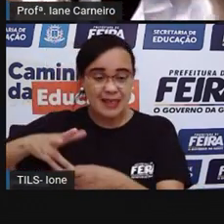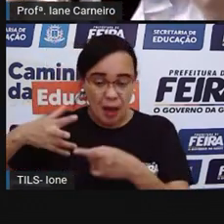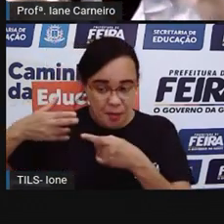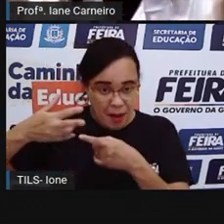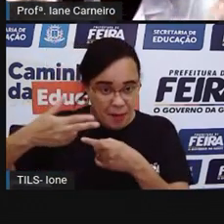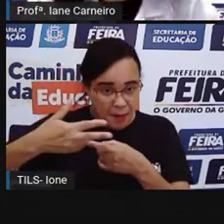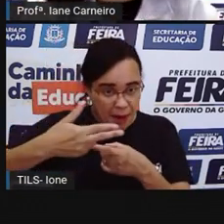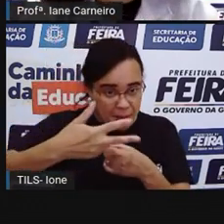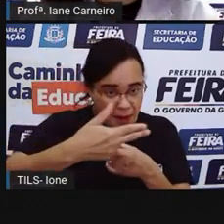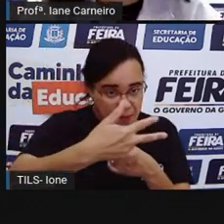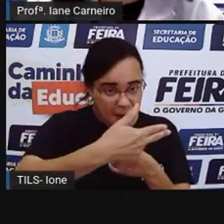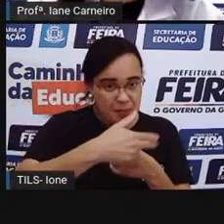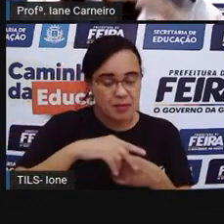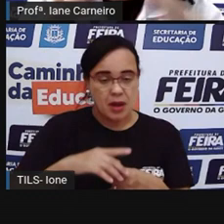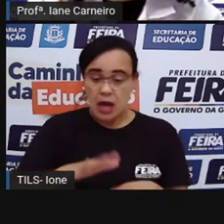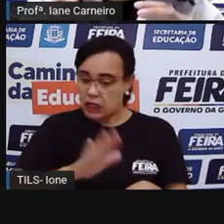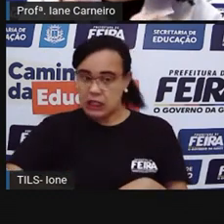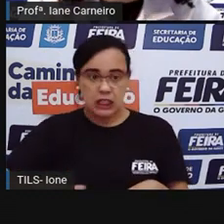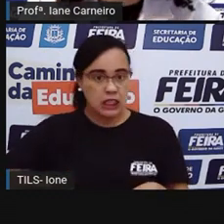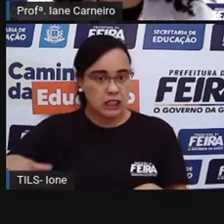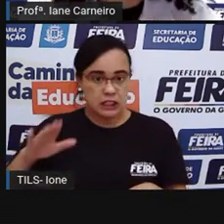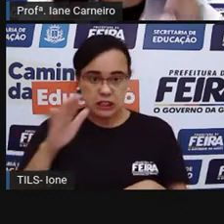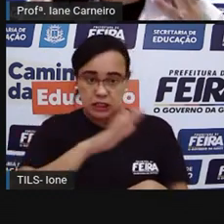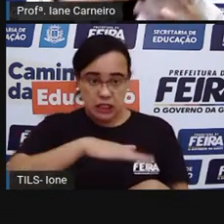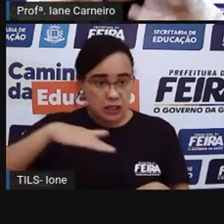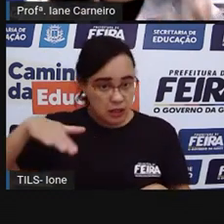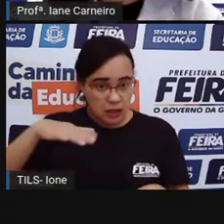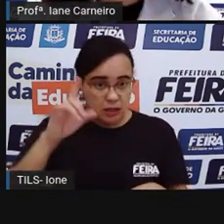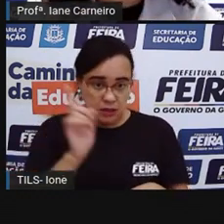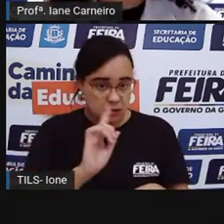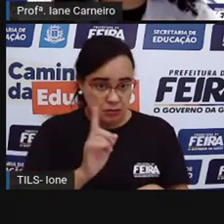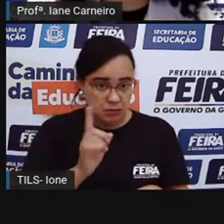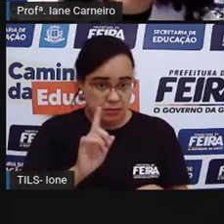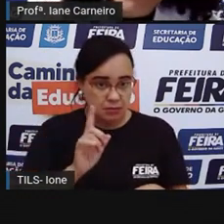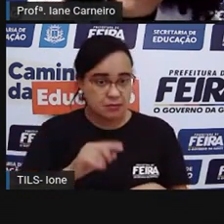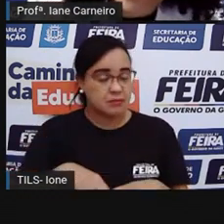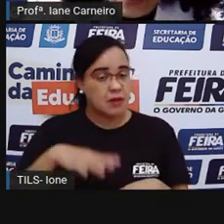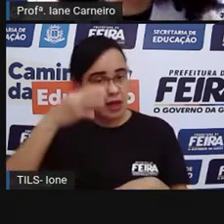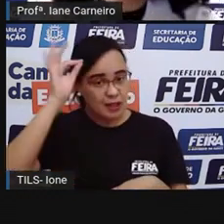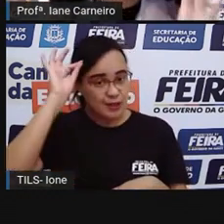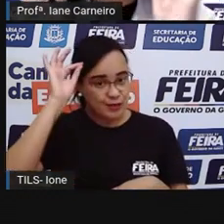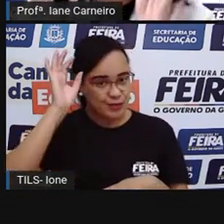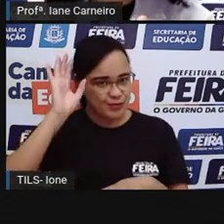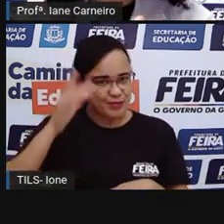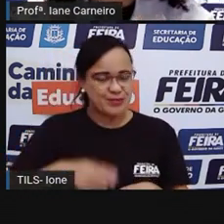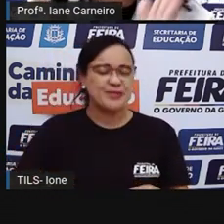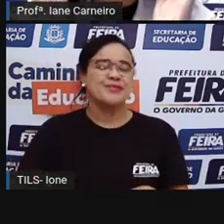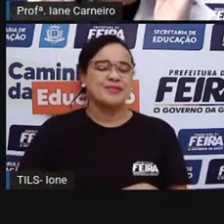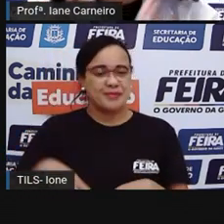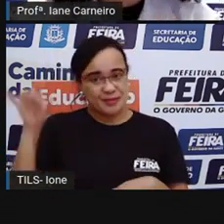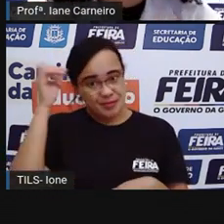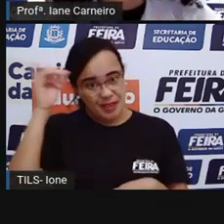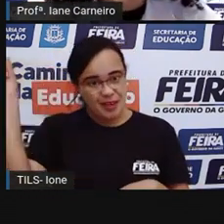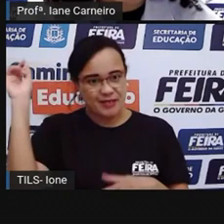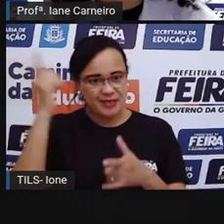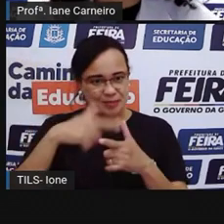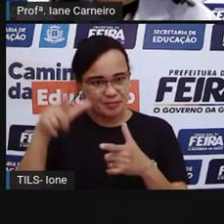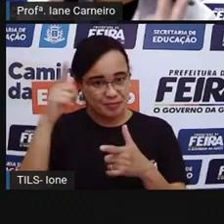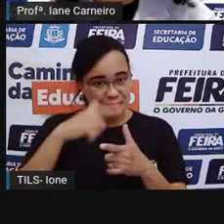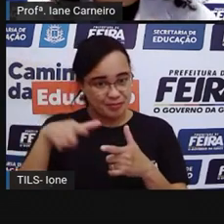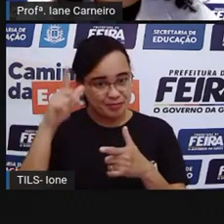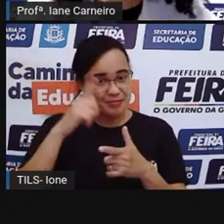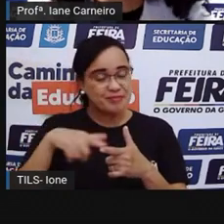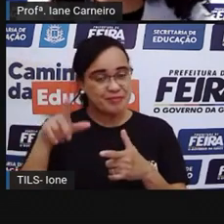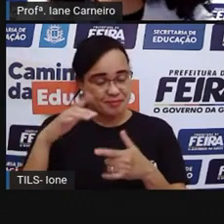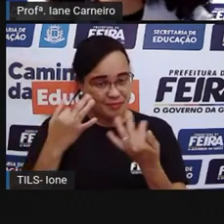precisa que um adulto faça, né? Porque o adulto tem mais força e para evitar que você se machuque. Então quem tem que fazer essa parte do